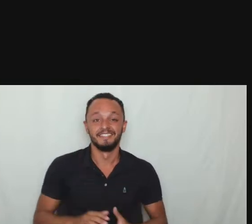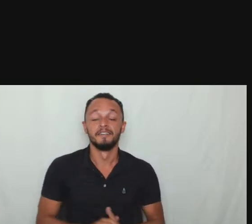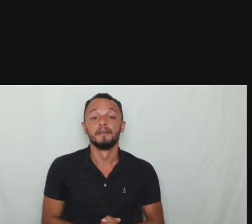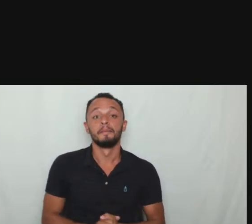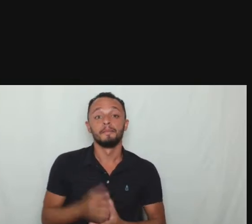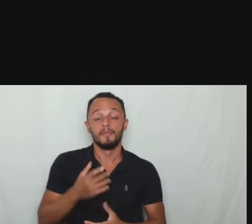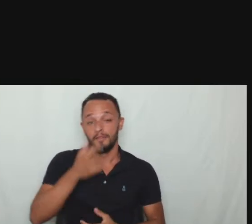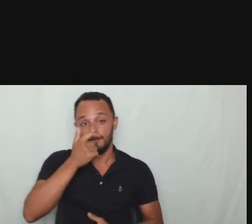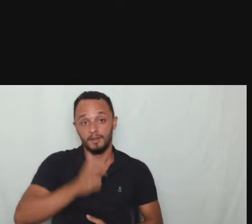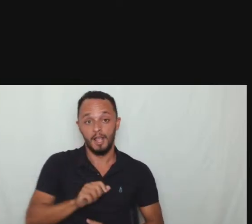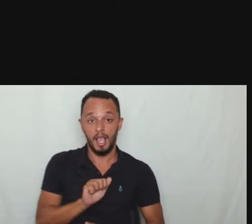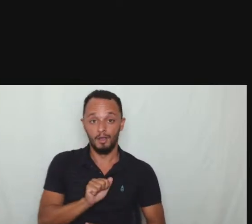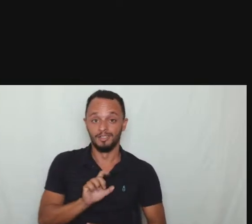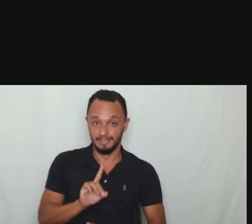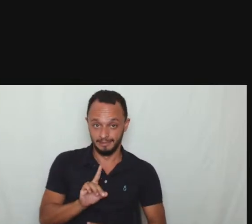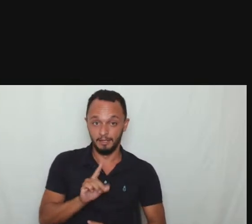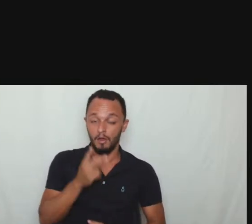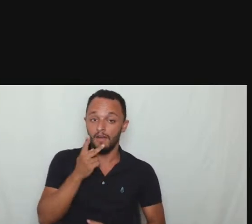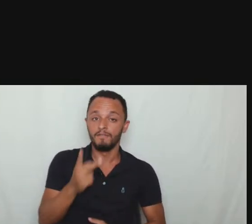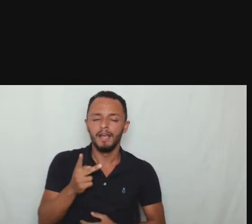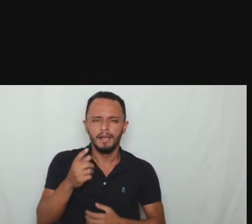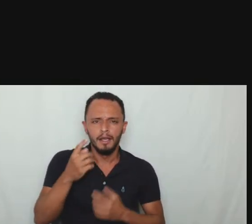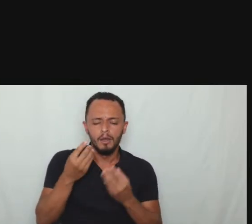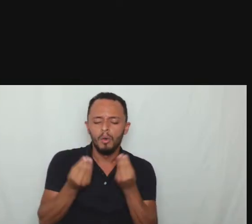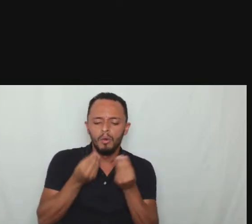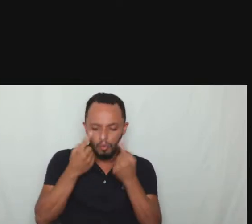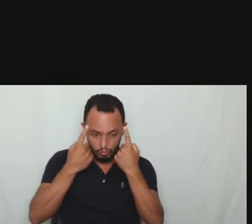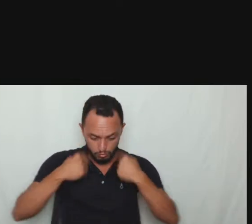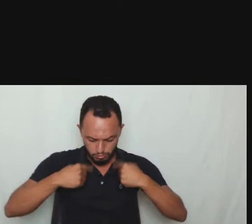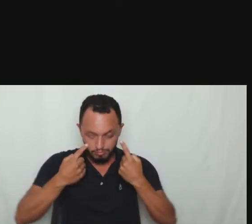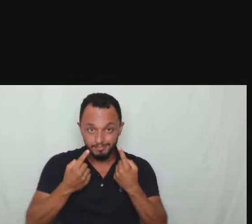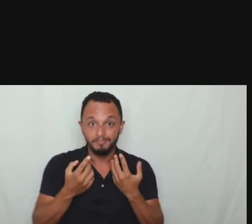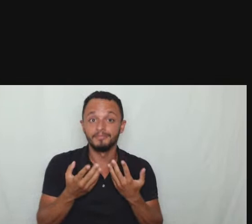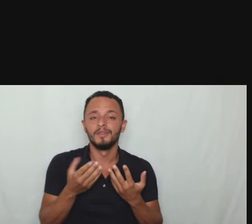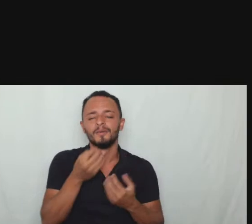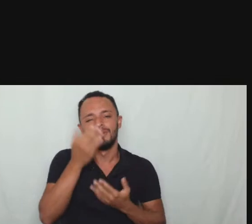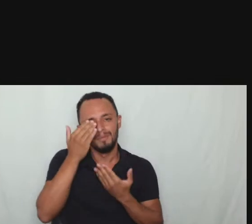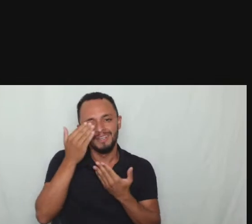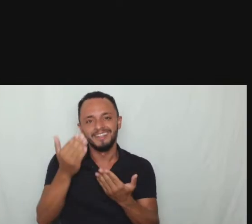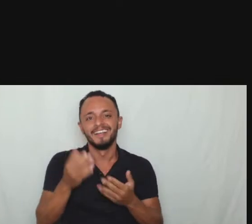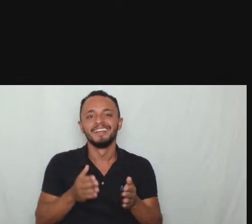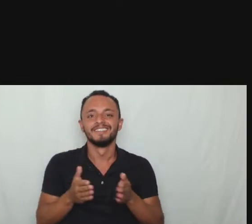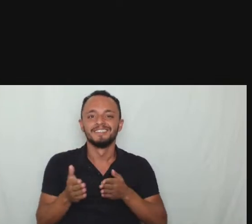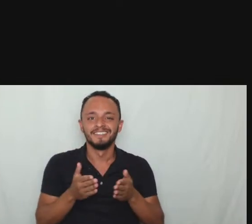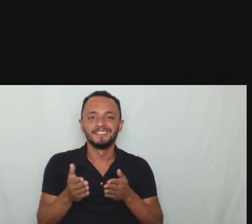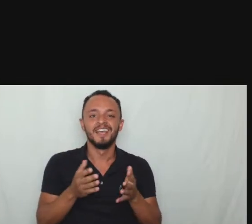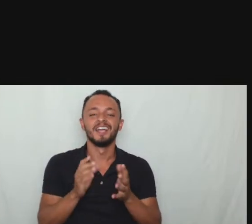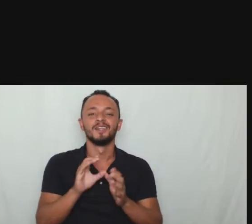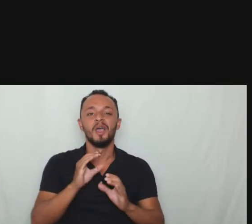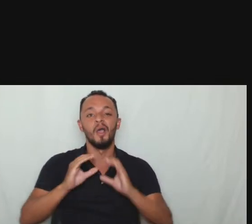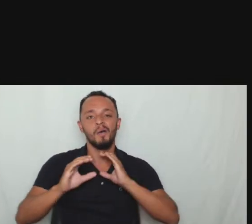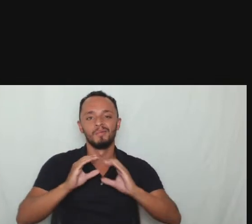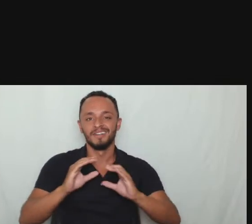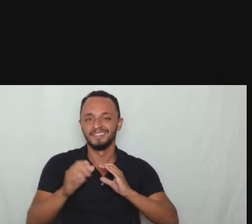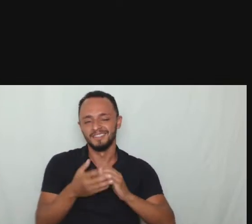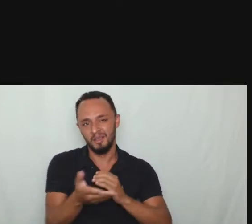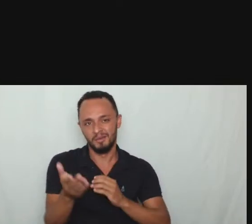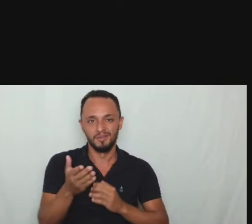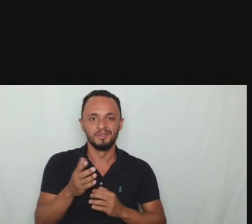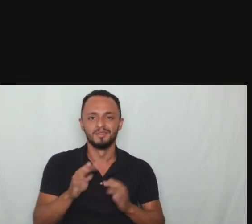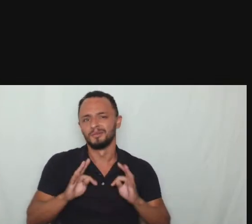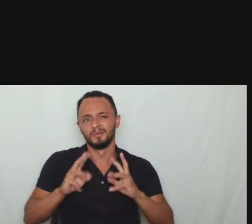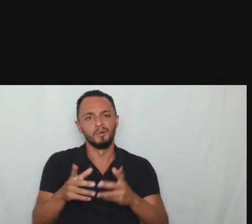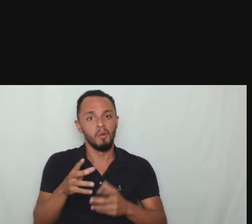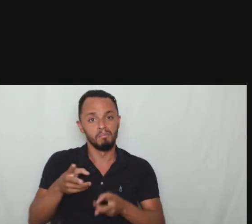gente fica feliz por você trazer a acessibilidade comunicacional aí para galera que não pode nos ouvir mas que pode